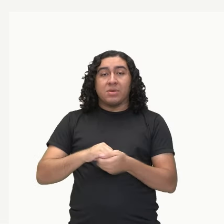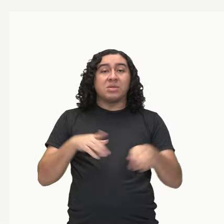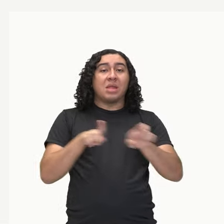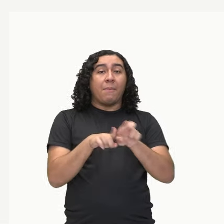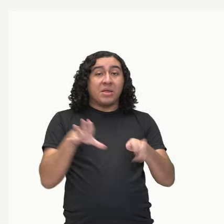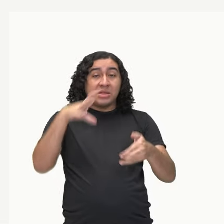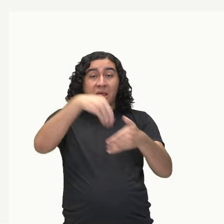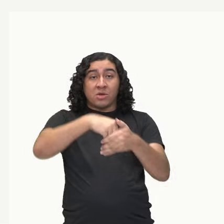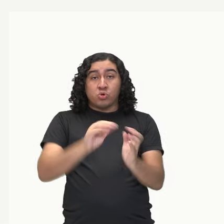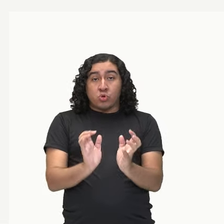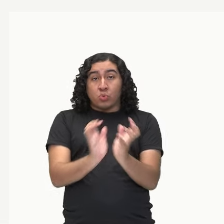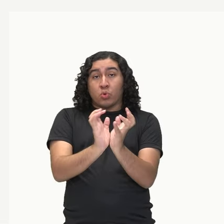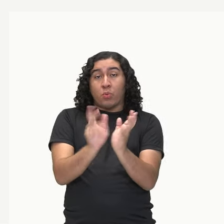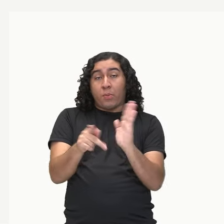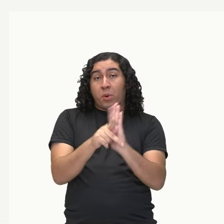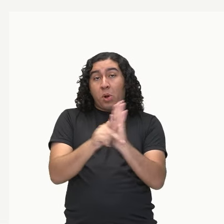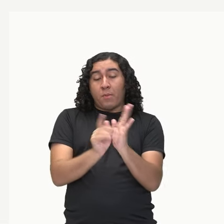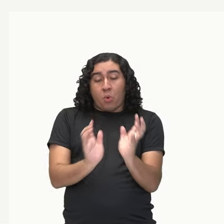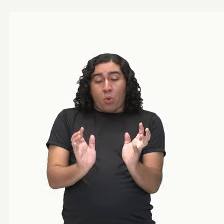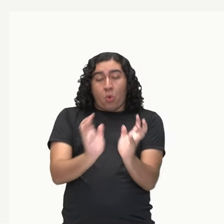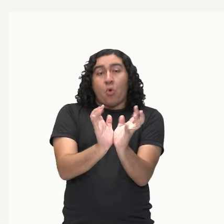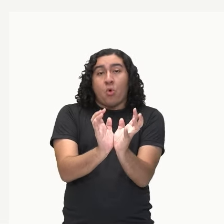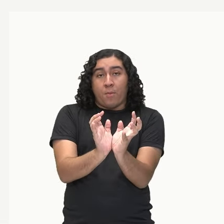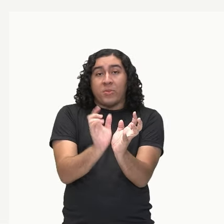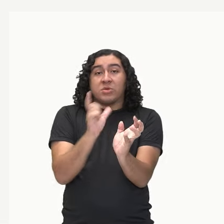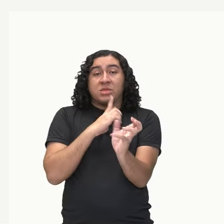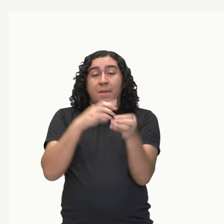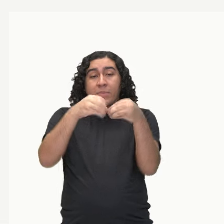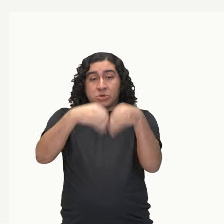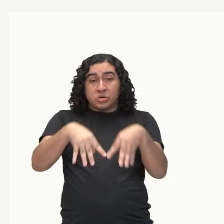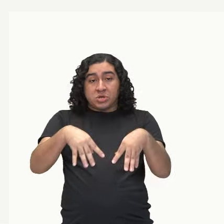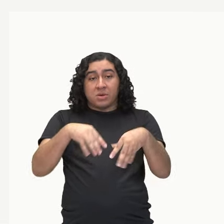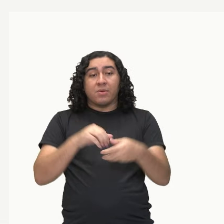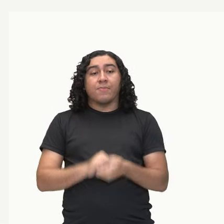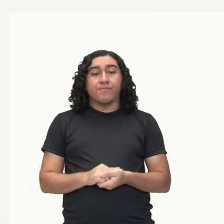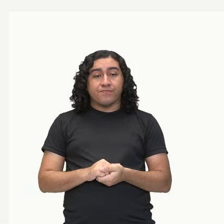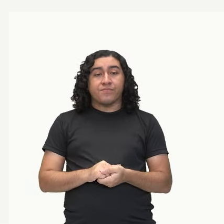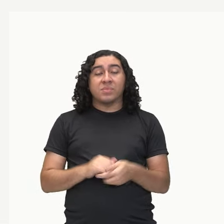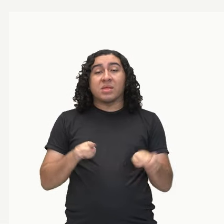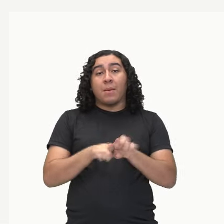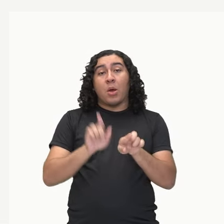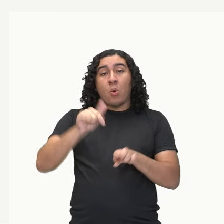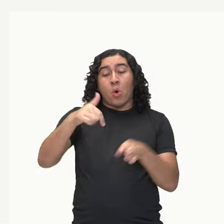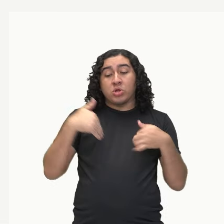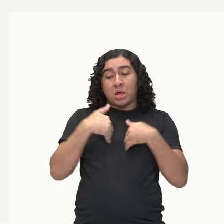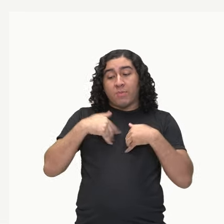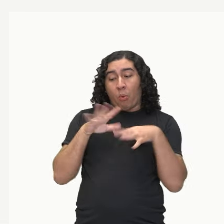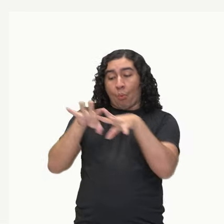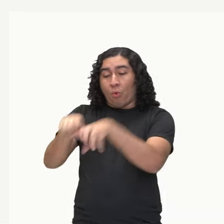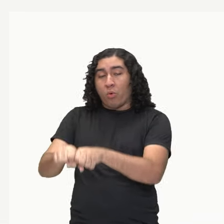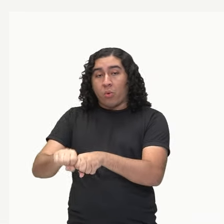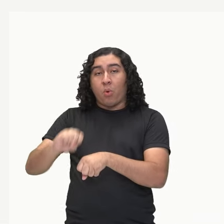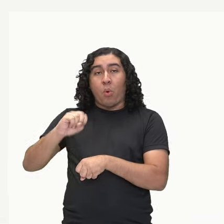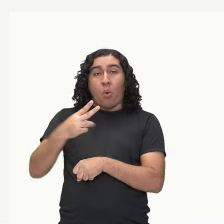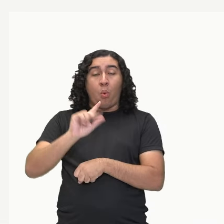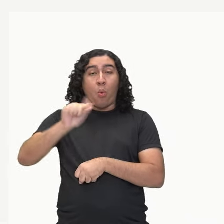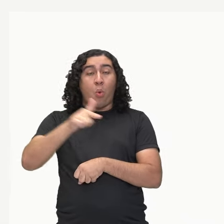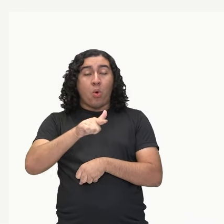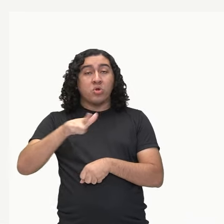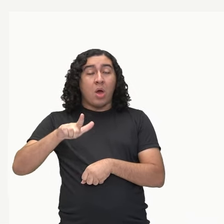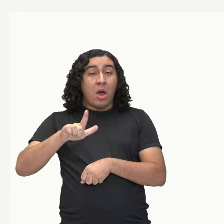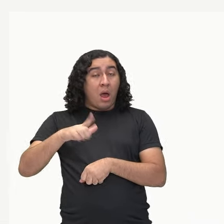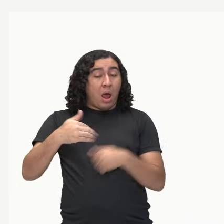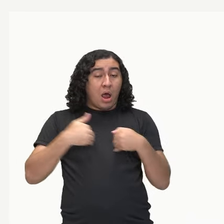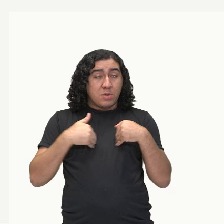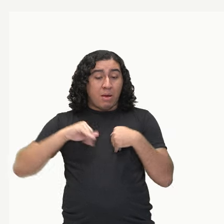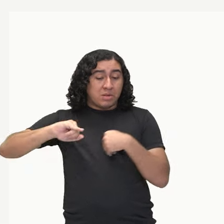Competição interespecíficas entre mesmas espécies. Predatismo ou parasitismo. Então esses